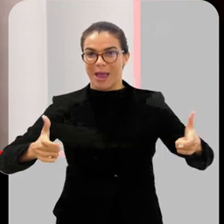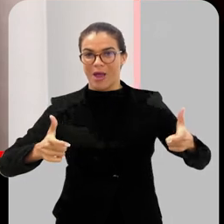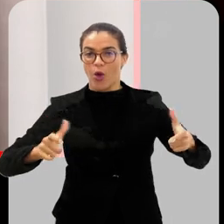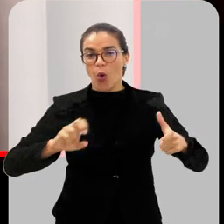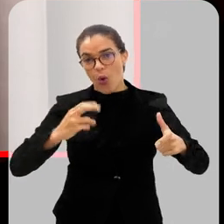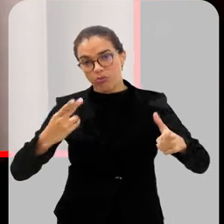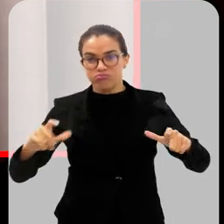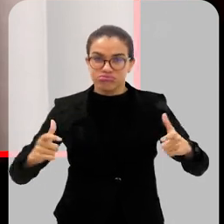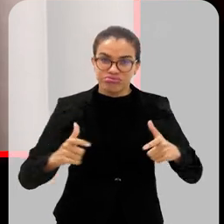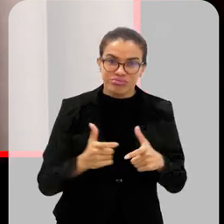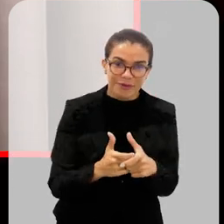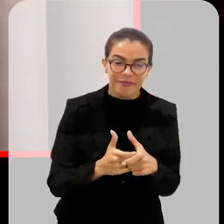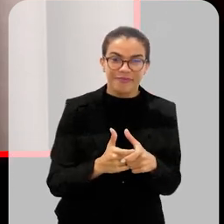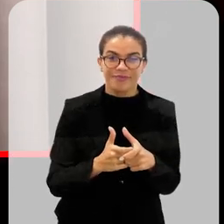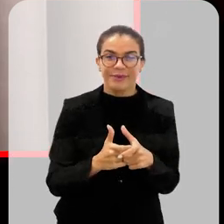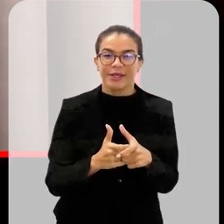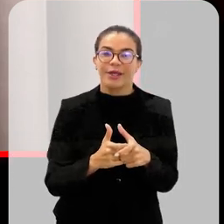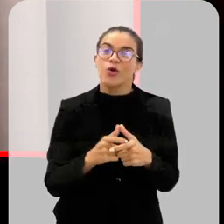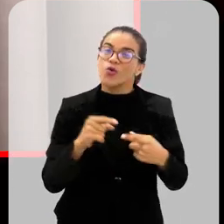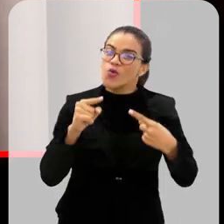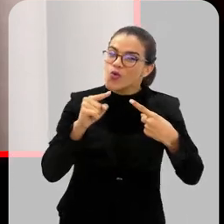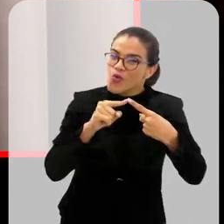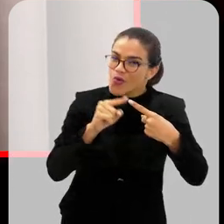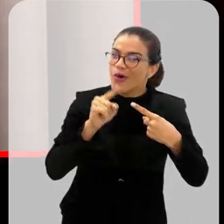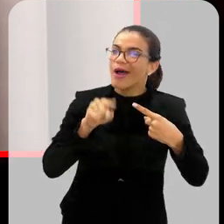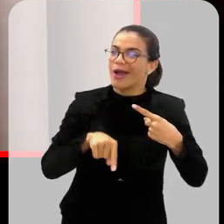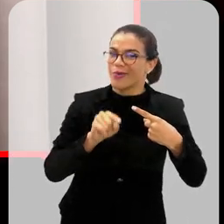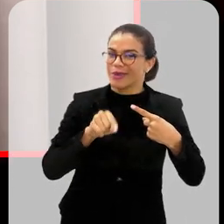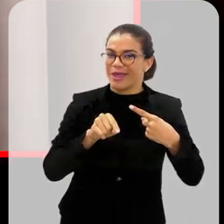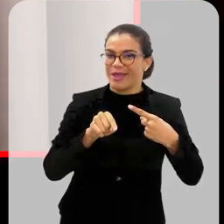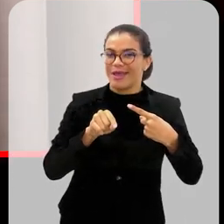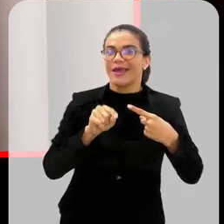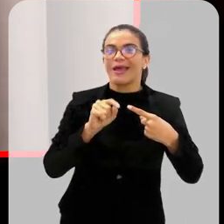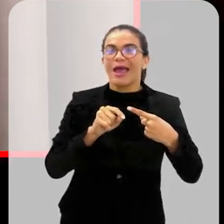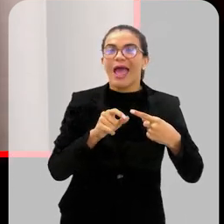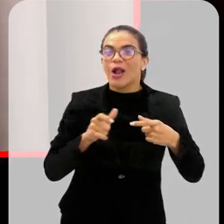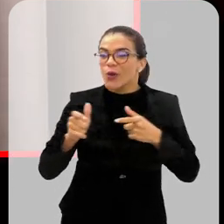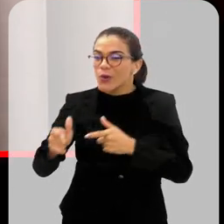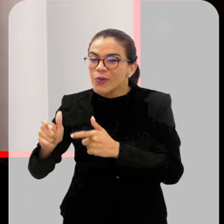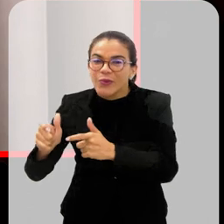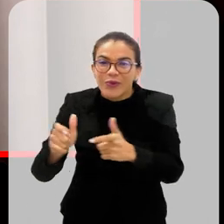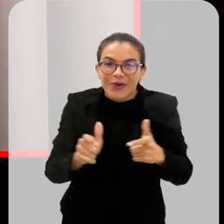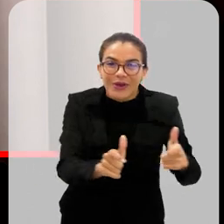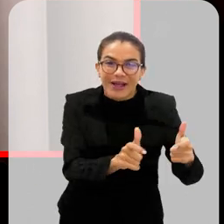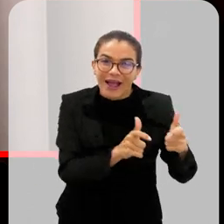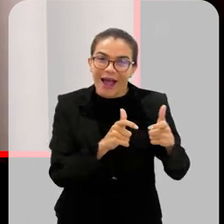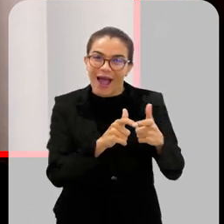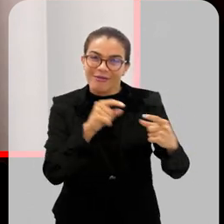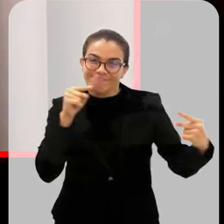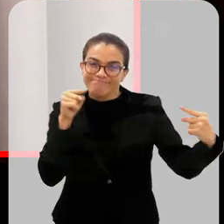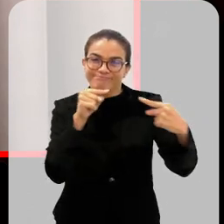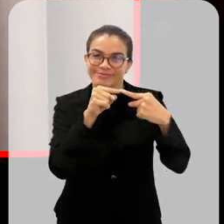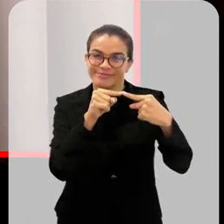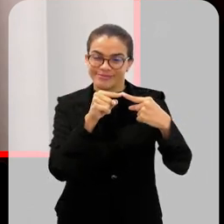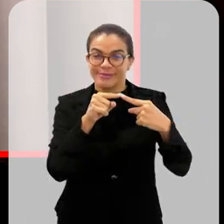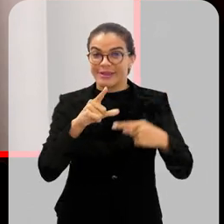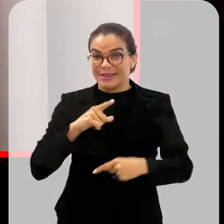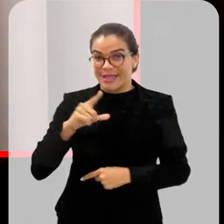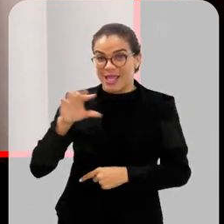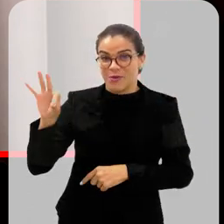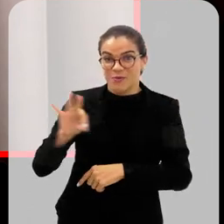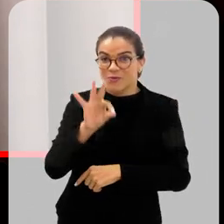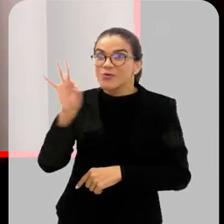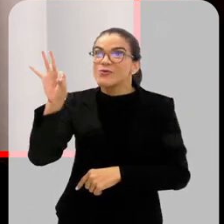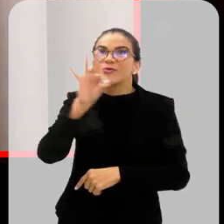diminuição. E um deles, com certeza, é a proliferação de criadouros. A gente tem um mosquito